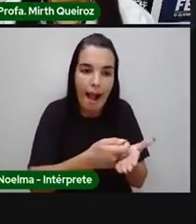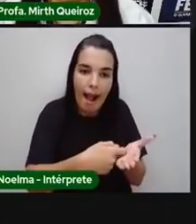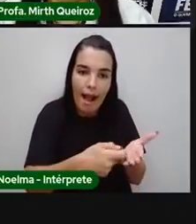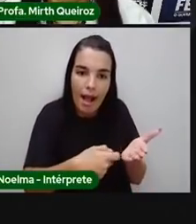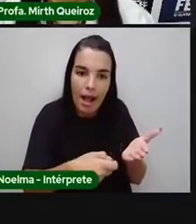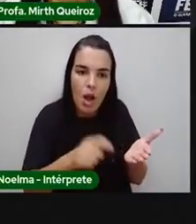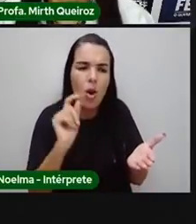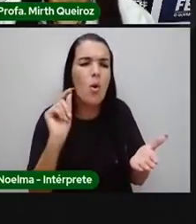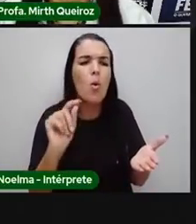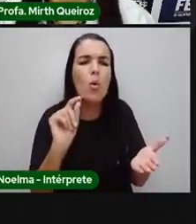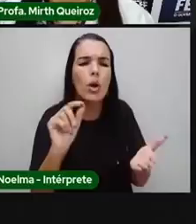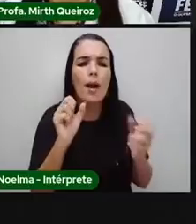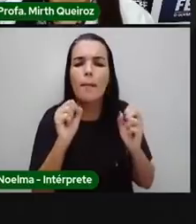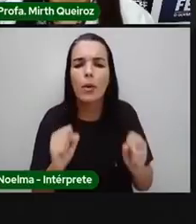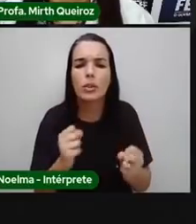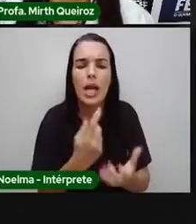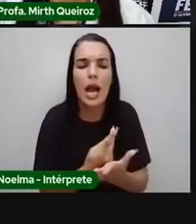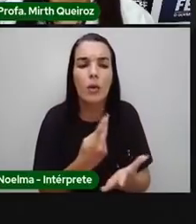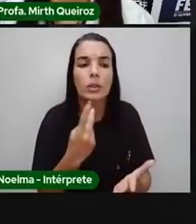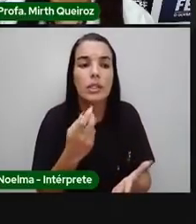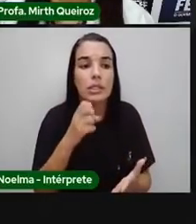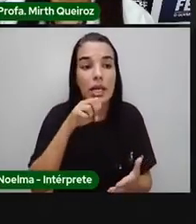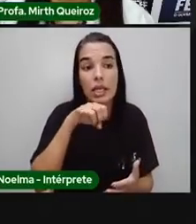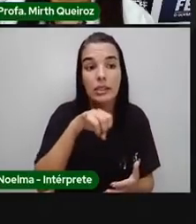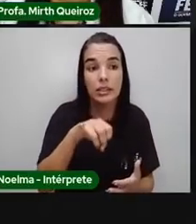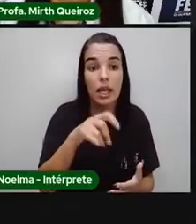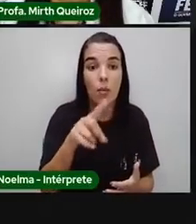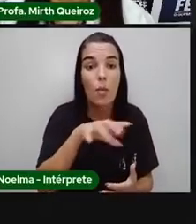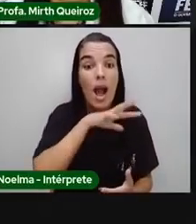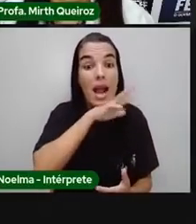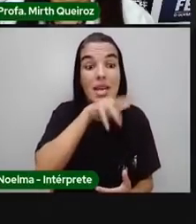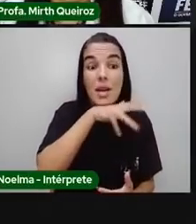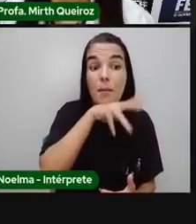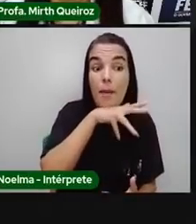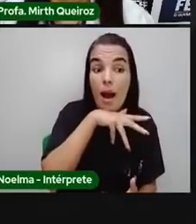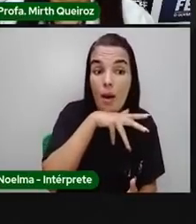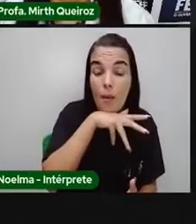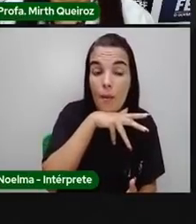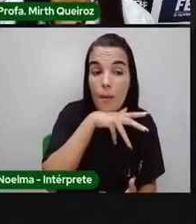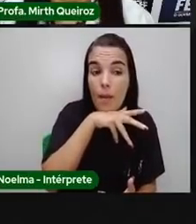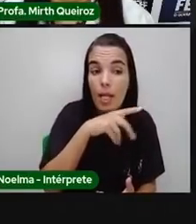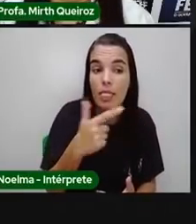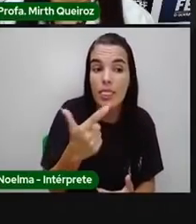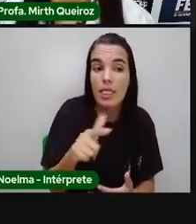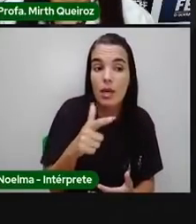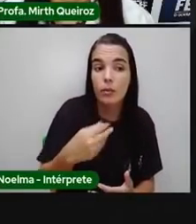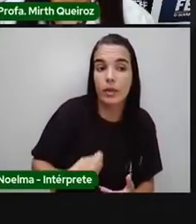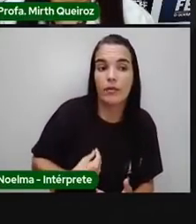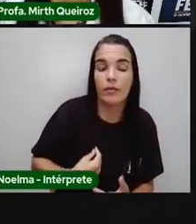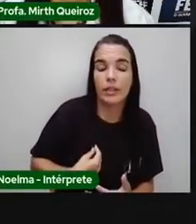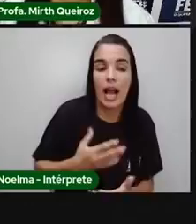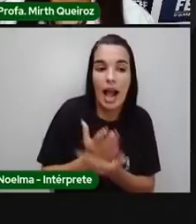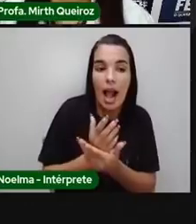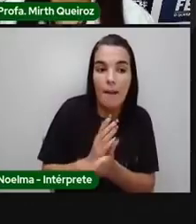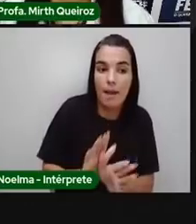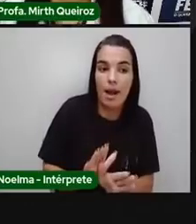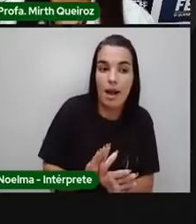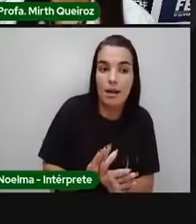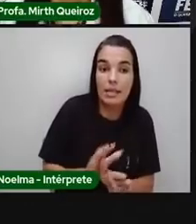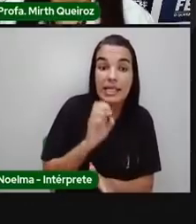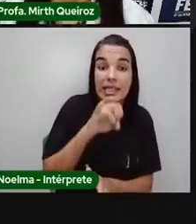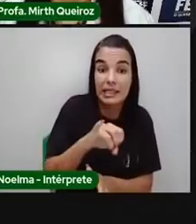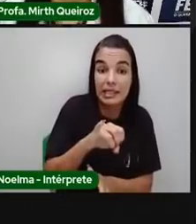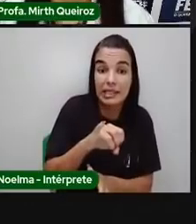acontecer se um dos animais da cadeia deixar de existir? Pense a partir da seguinte pergunta.